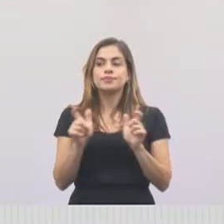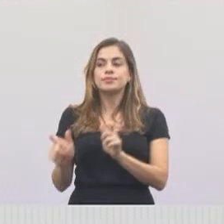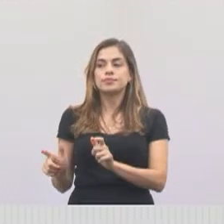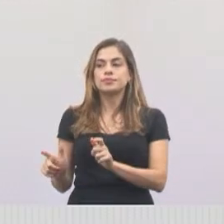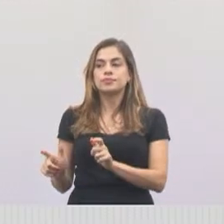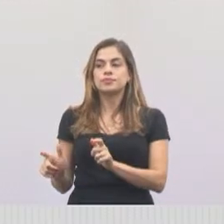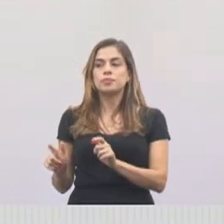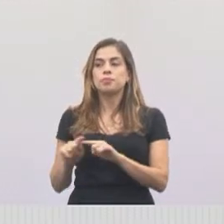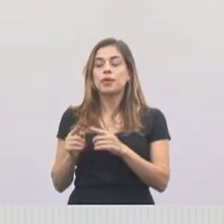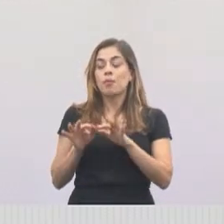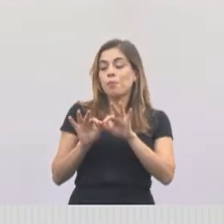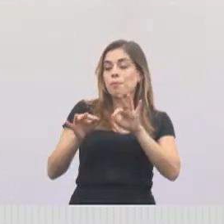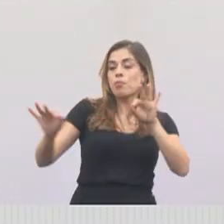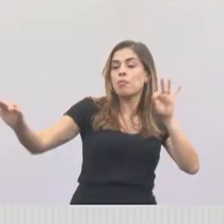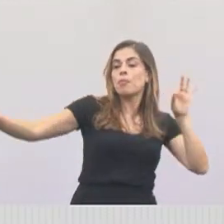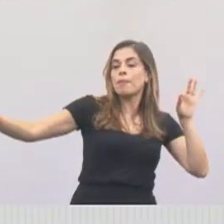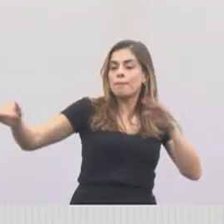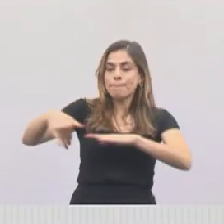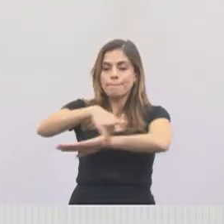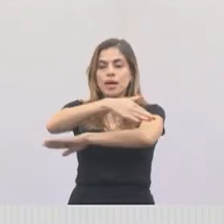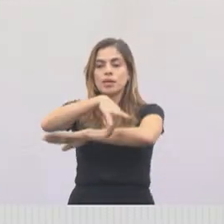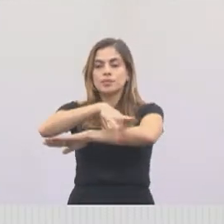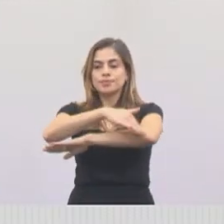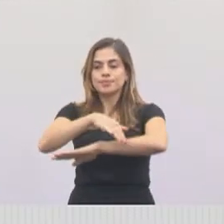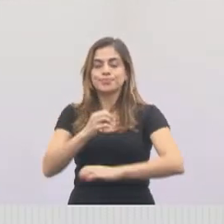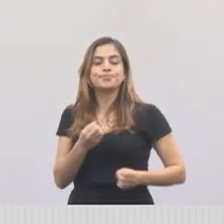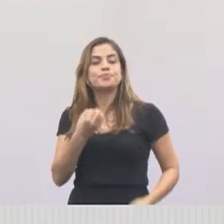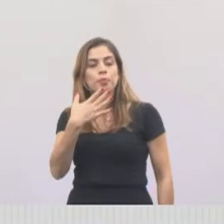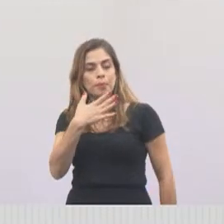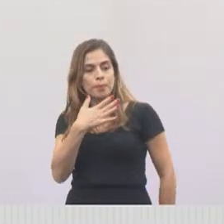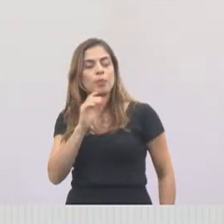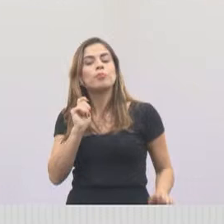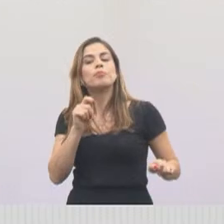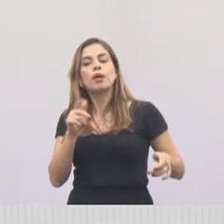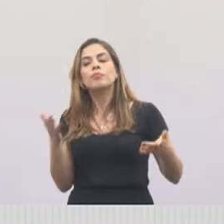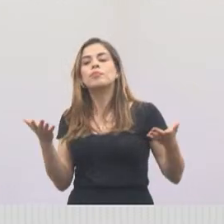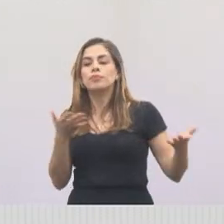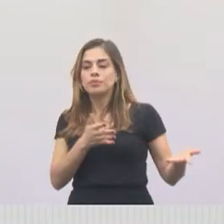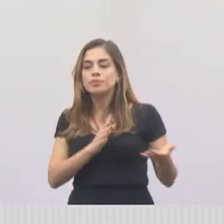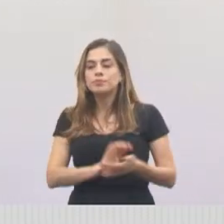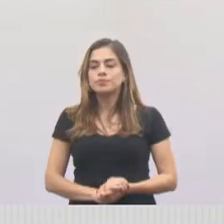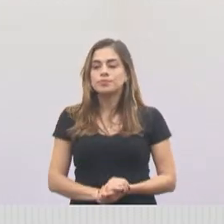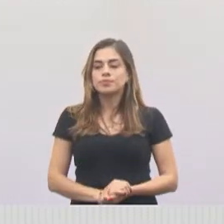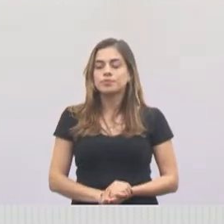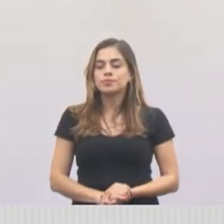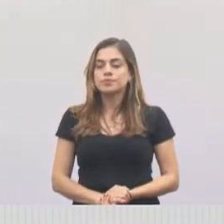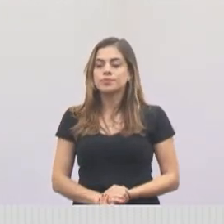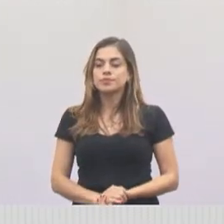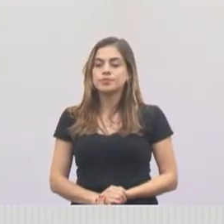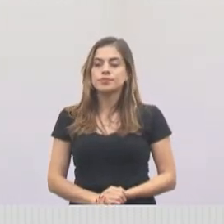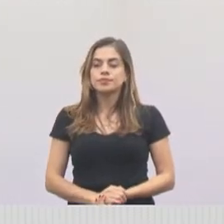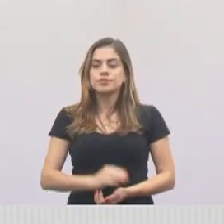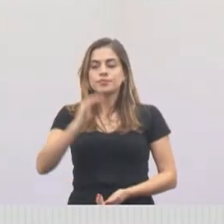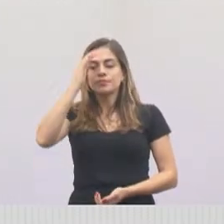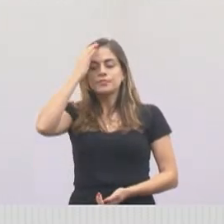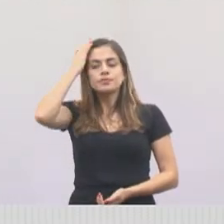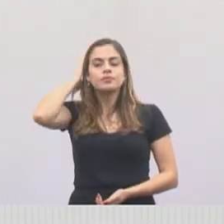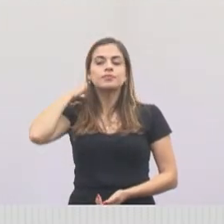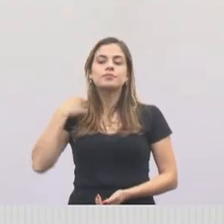a estrada inteira ficou em condições ótimas para os moradores. Tá bom?